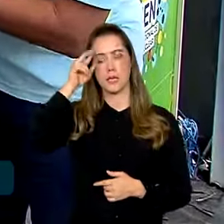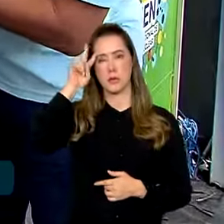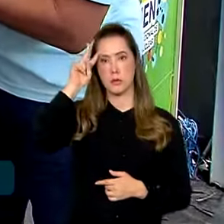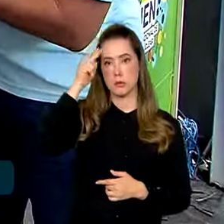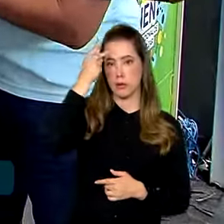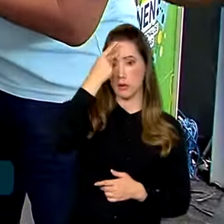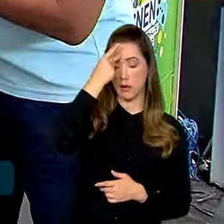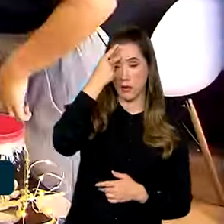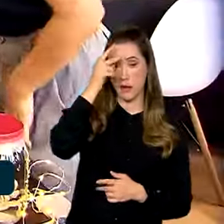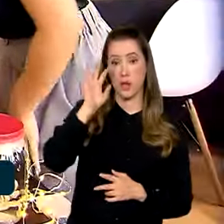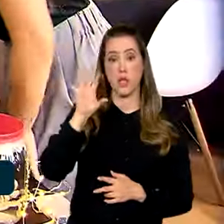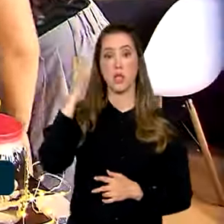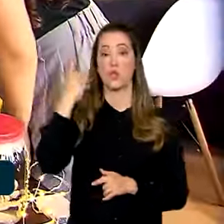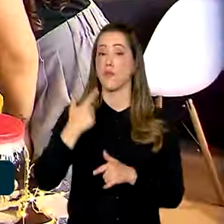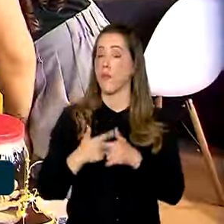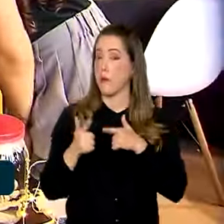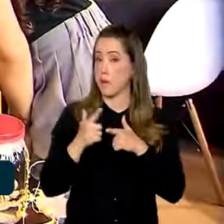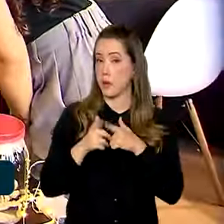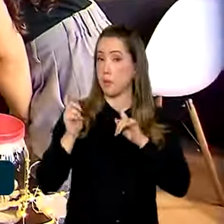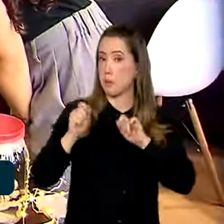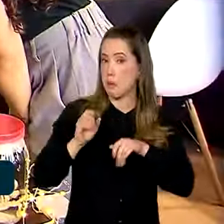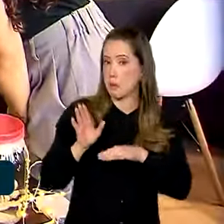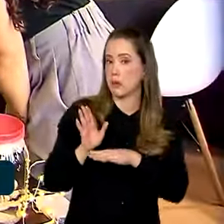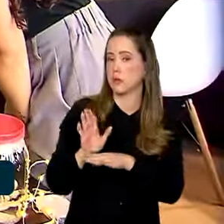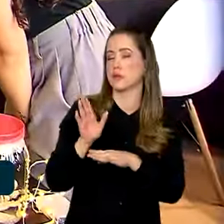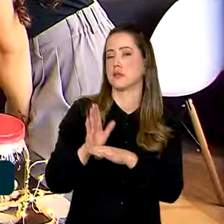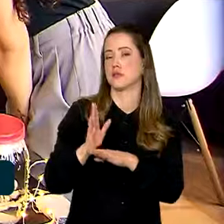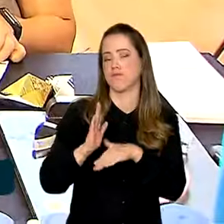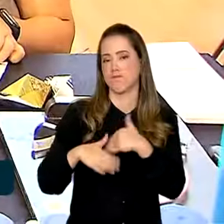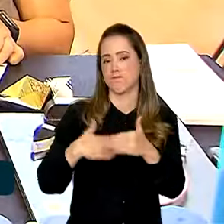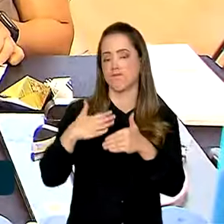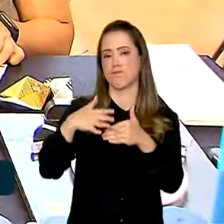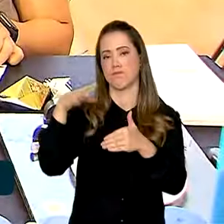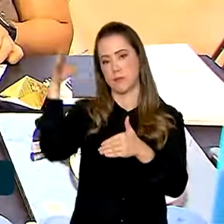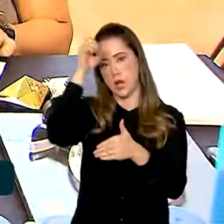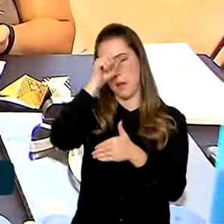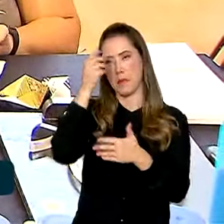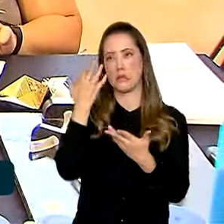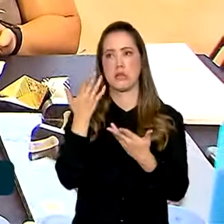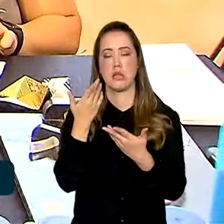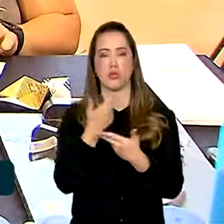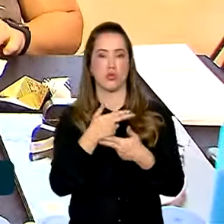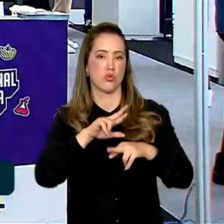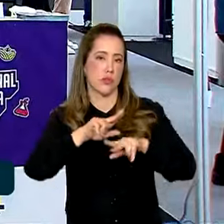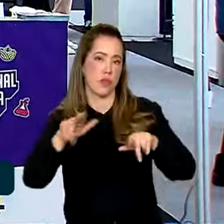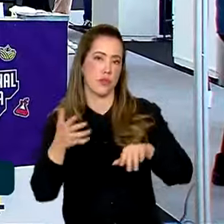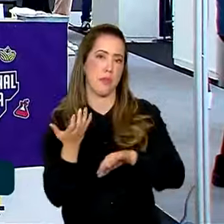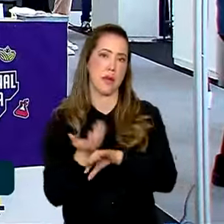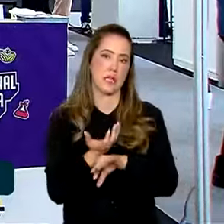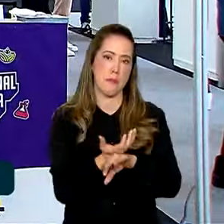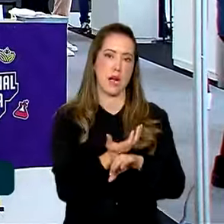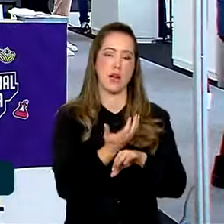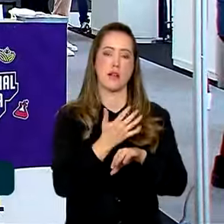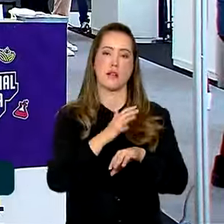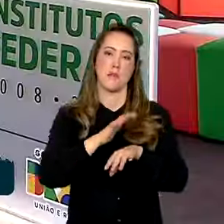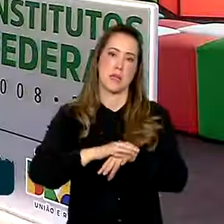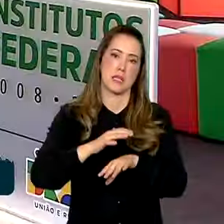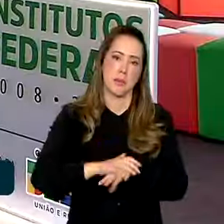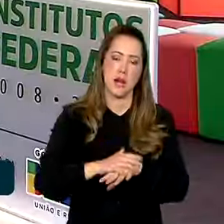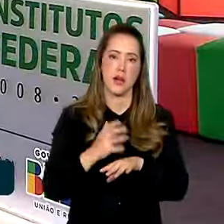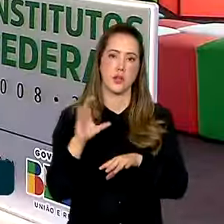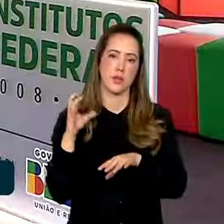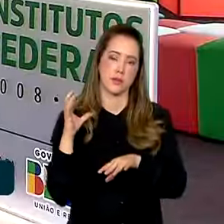resolução de problemas como forma de ajudar no aprendizado de matemática, da ciência e das artes.